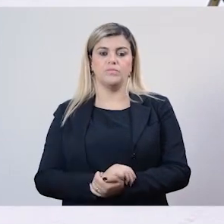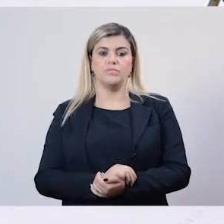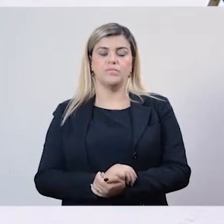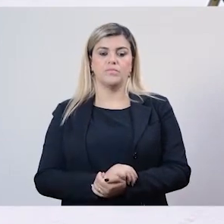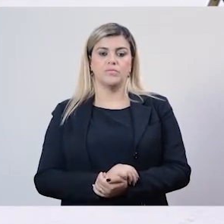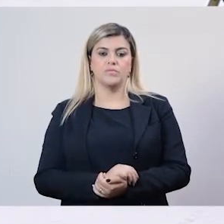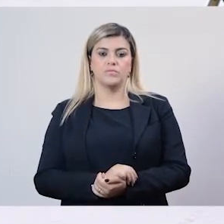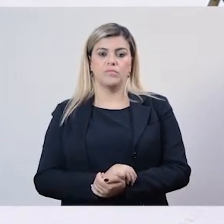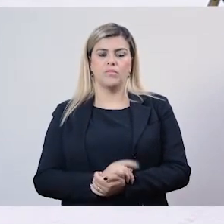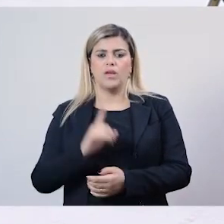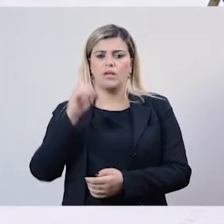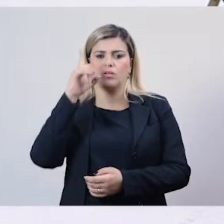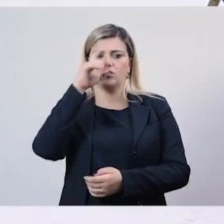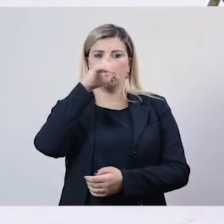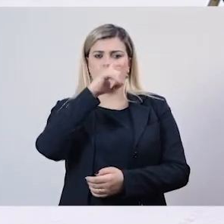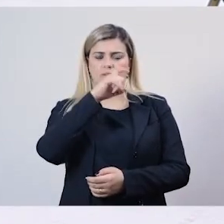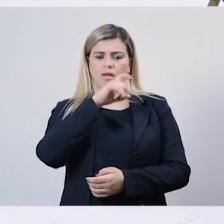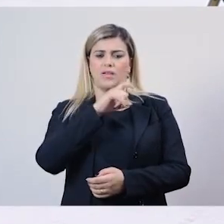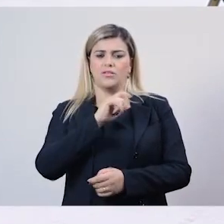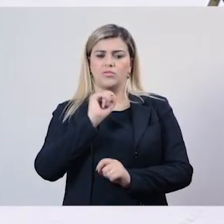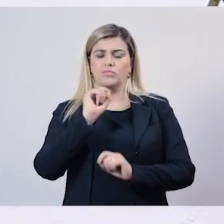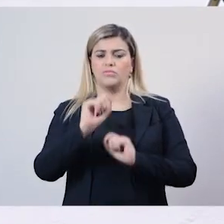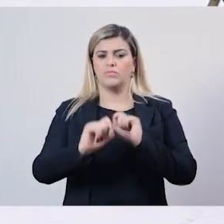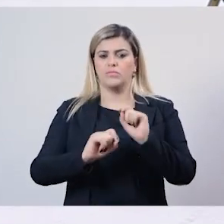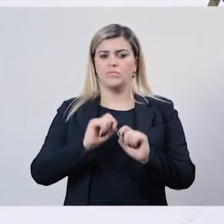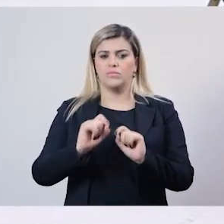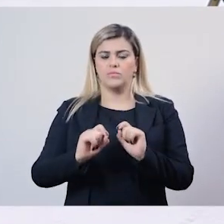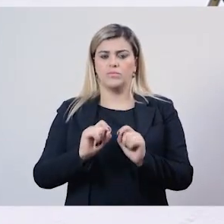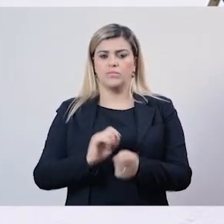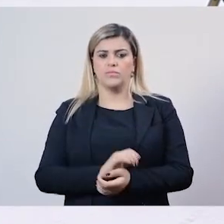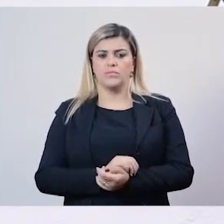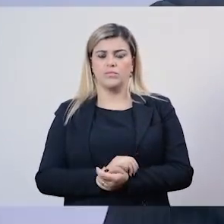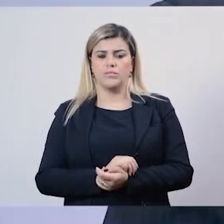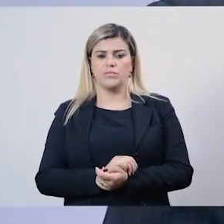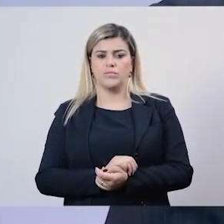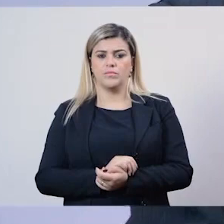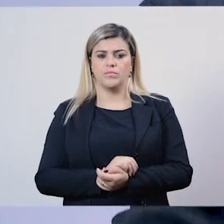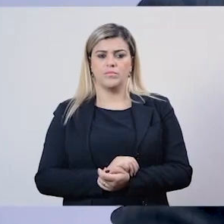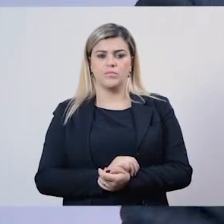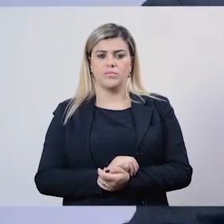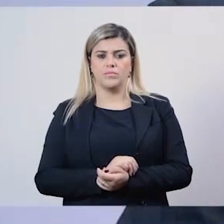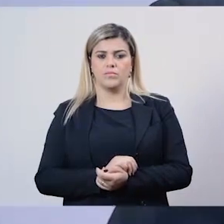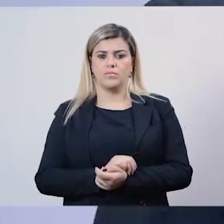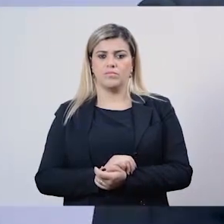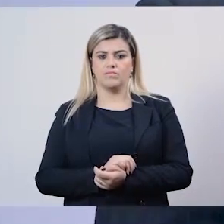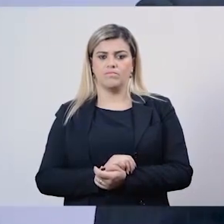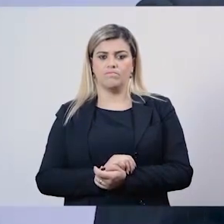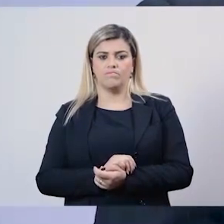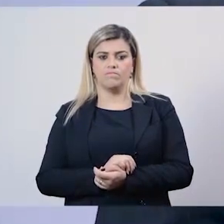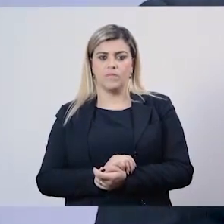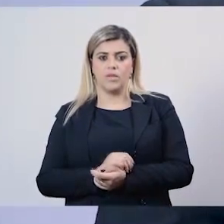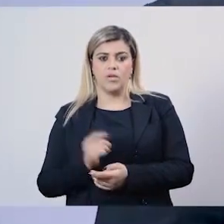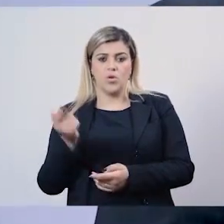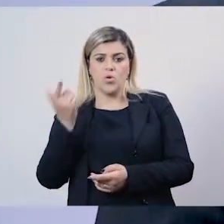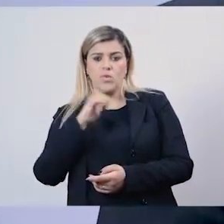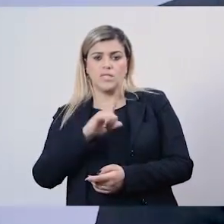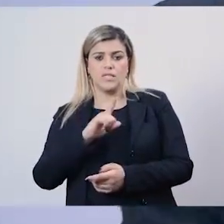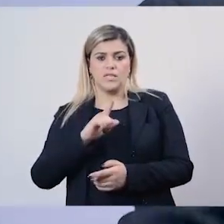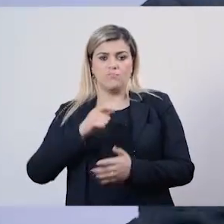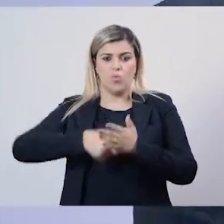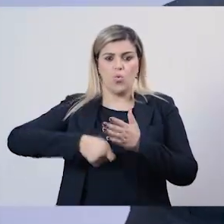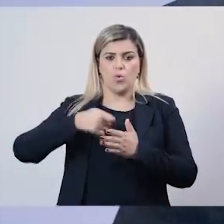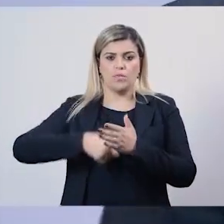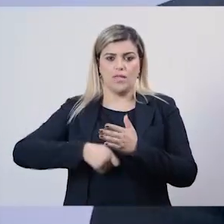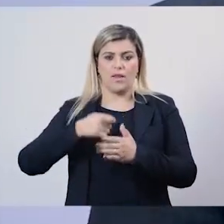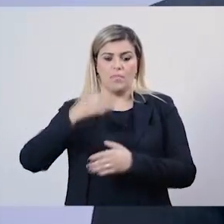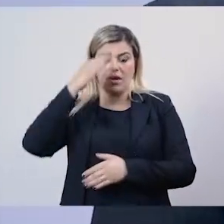dificuldade maior era, como se diz, exercer a autonomia do profissional. O profissional que ia ter autonomia para